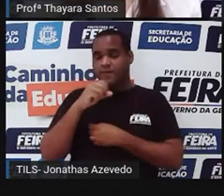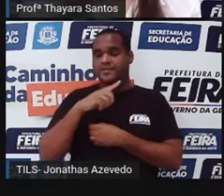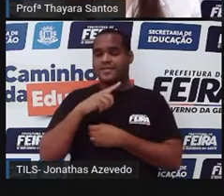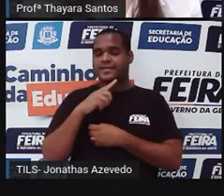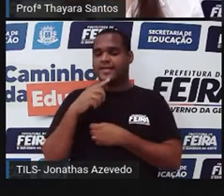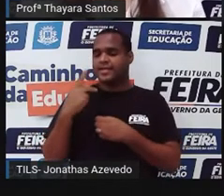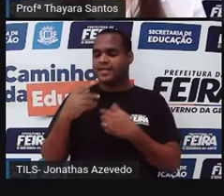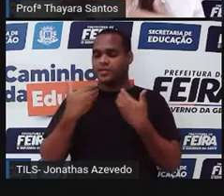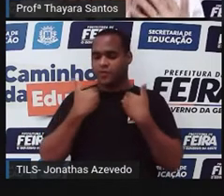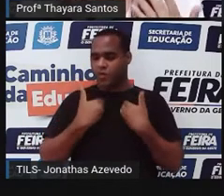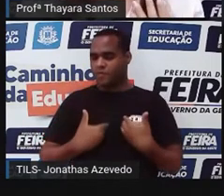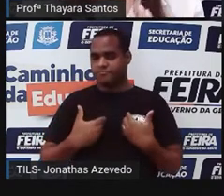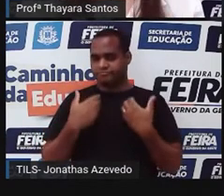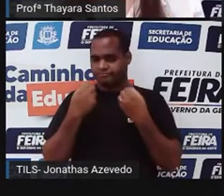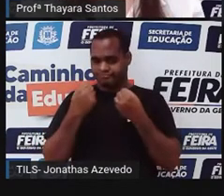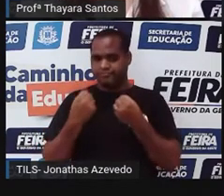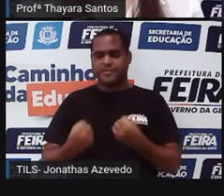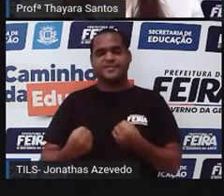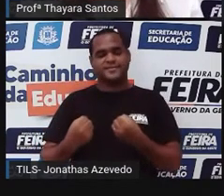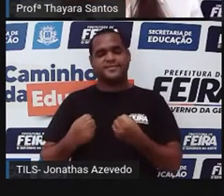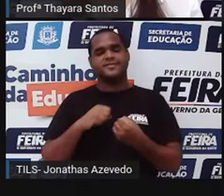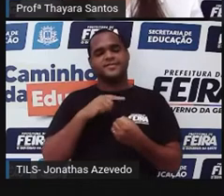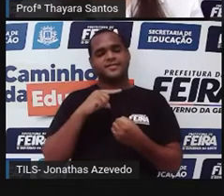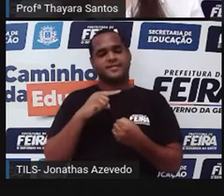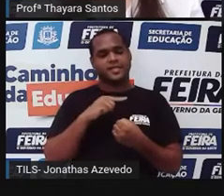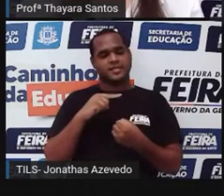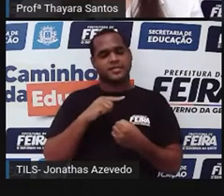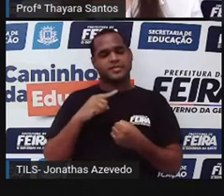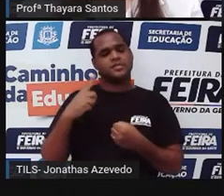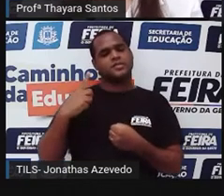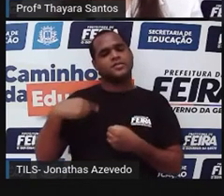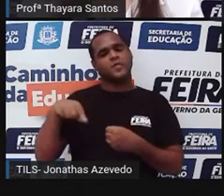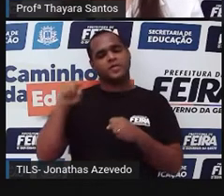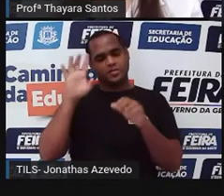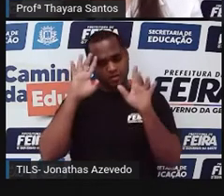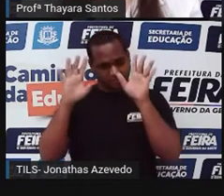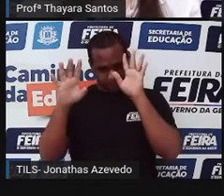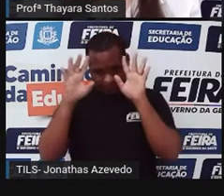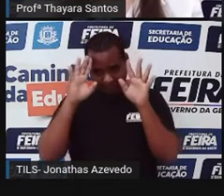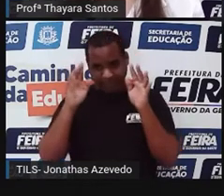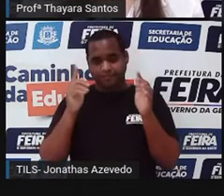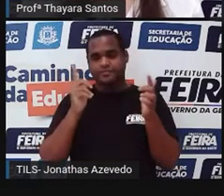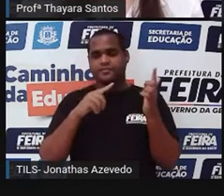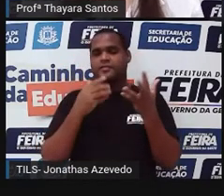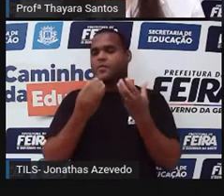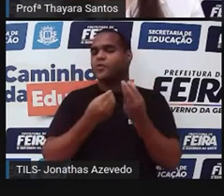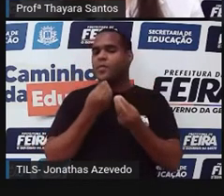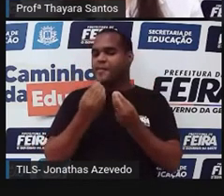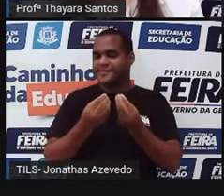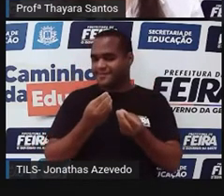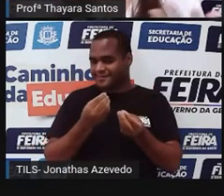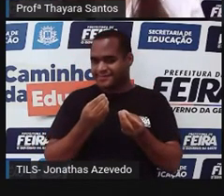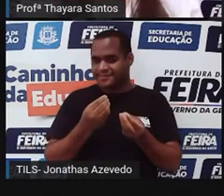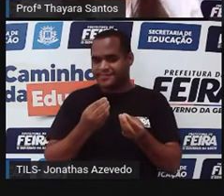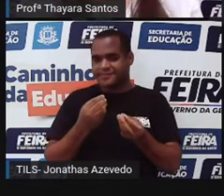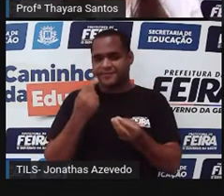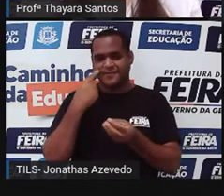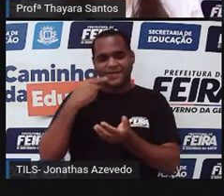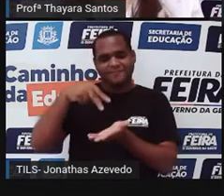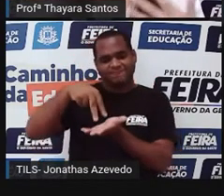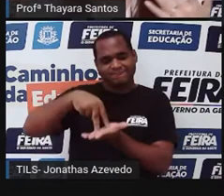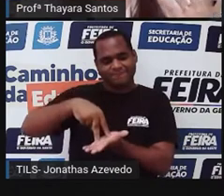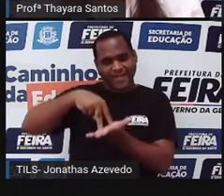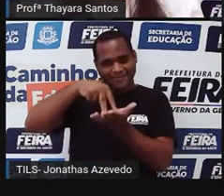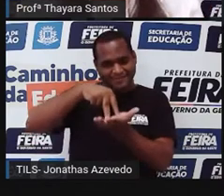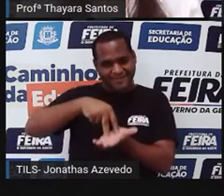um corpo possui. E geralmente, né, a gente costuma medir essa massa através de uma balança.